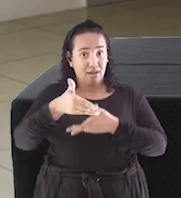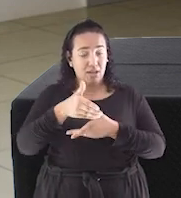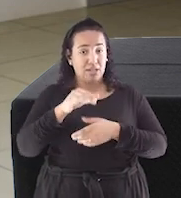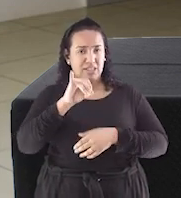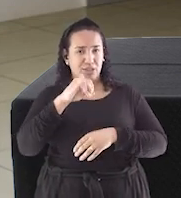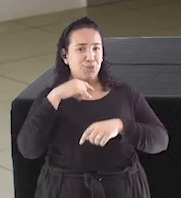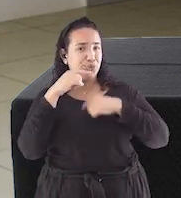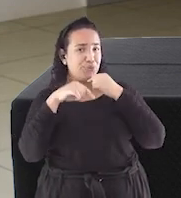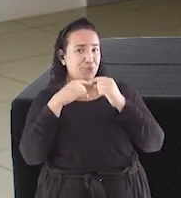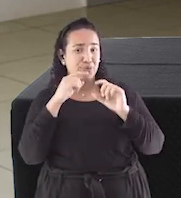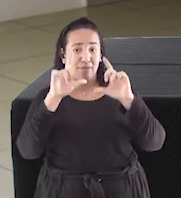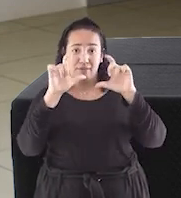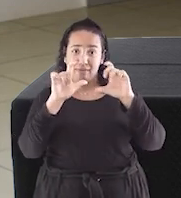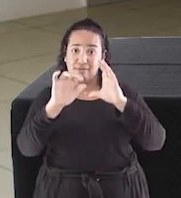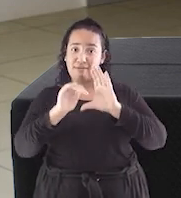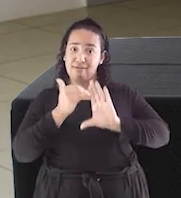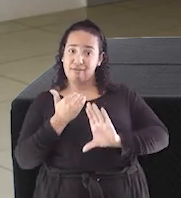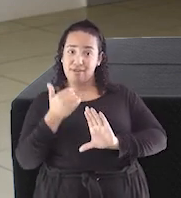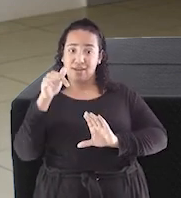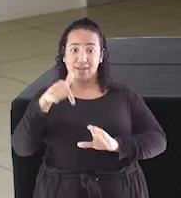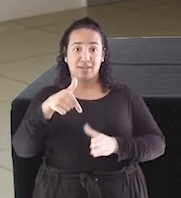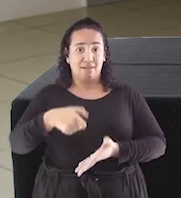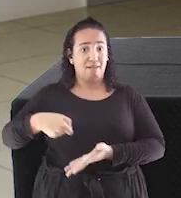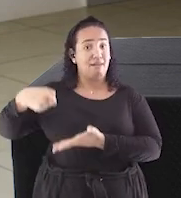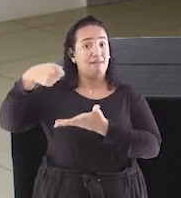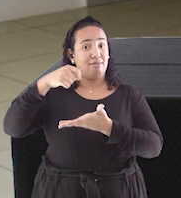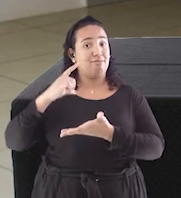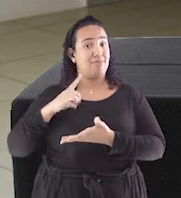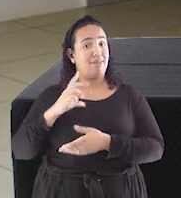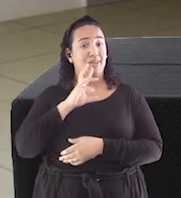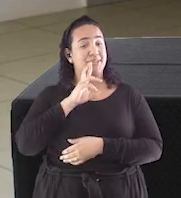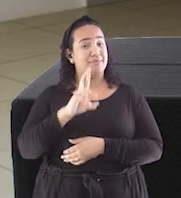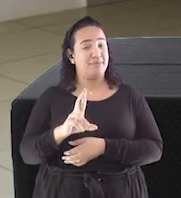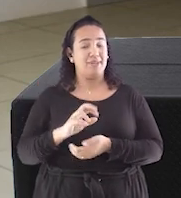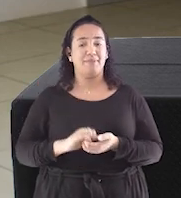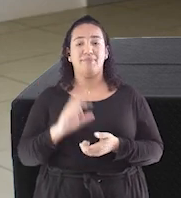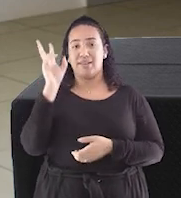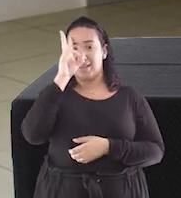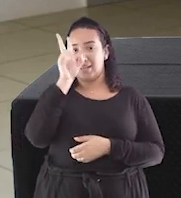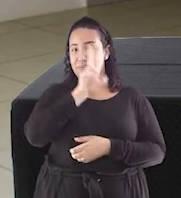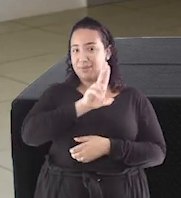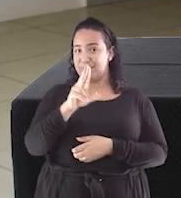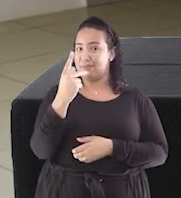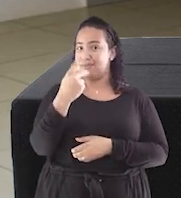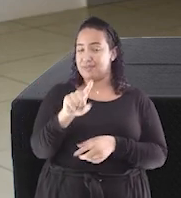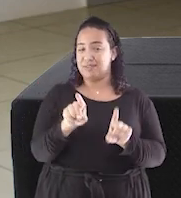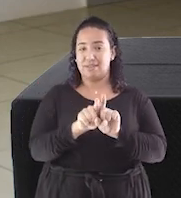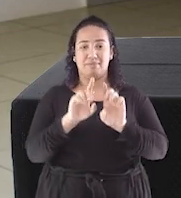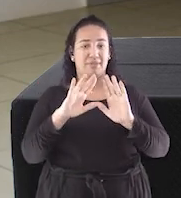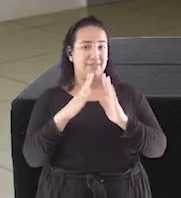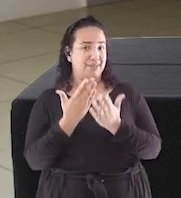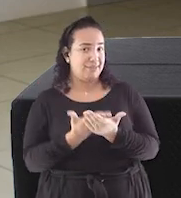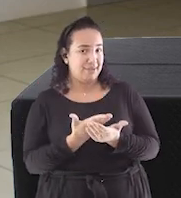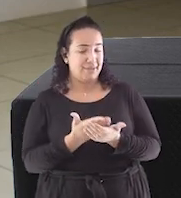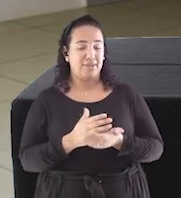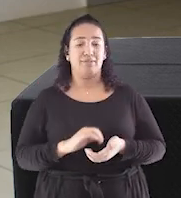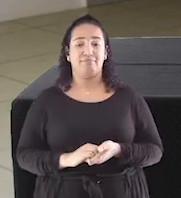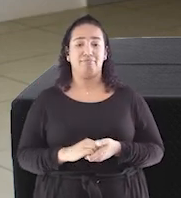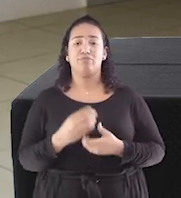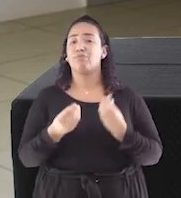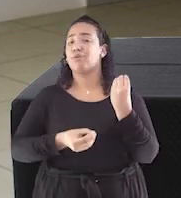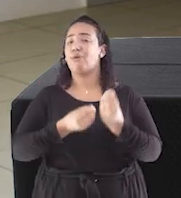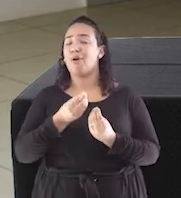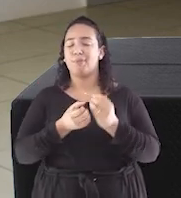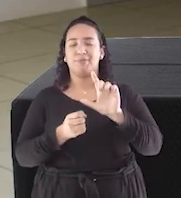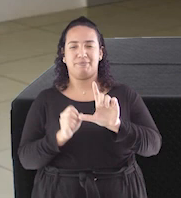pra gente com a sua dúvida. Aqui dentro da Maleta de Arlan, tem todas as respostas. Não esqueça de dizer seu nome e a escola em que você estuda. Pra